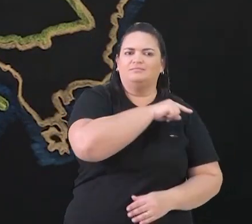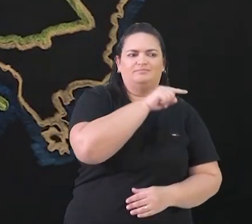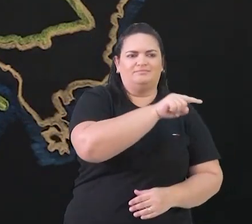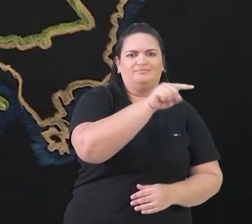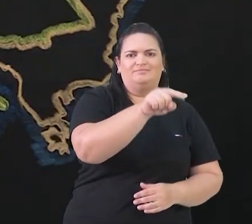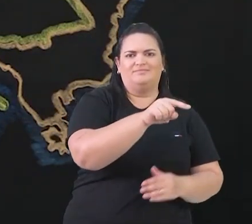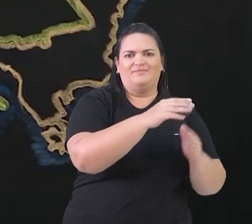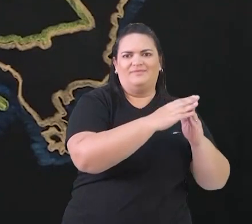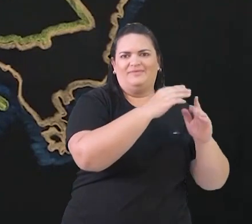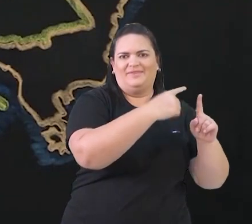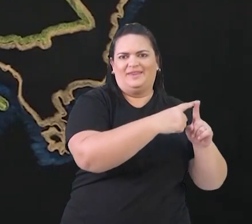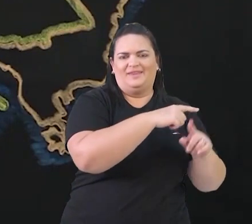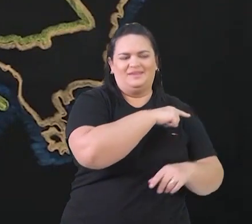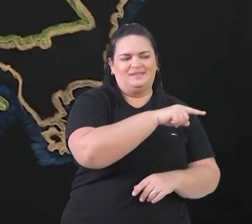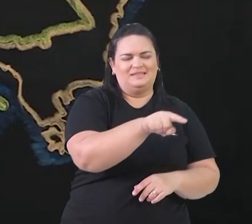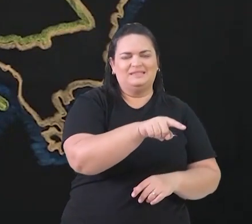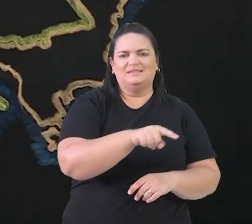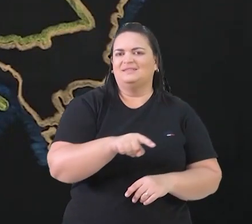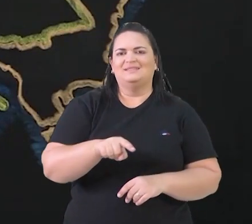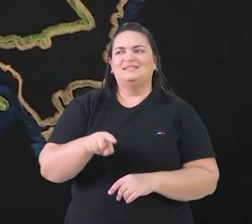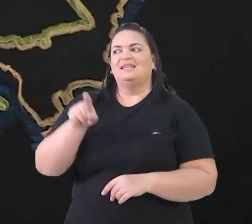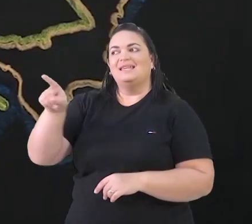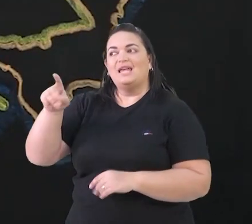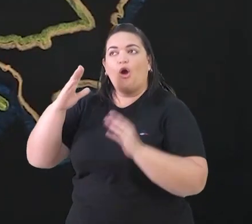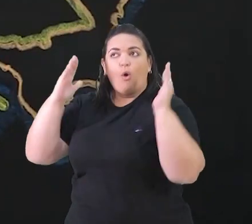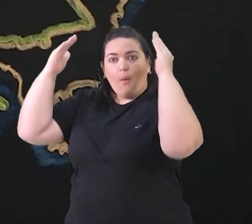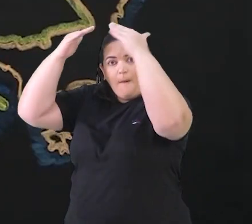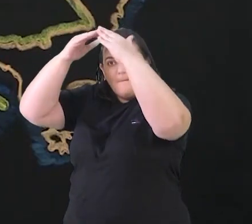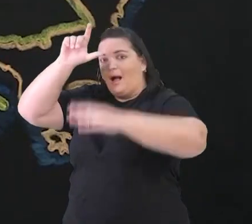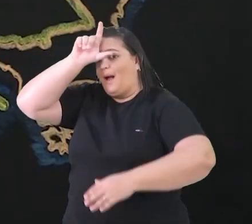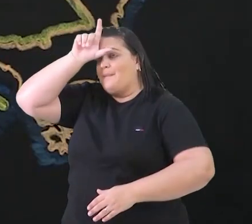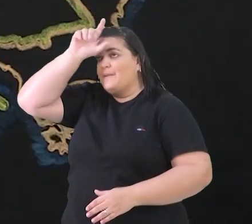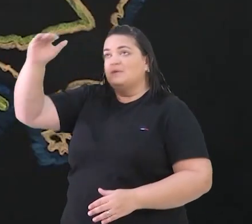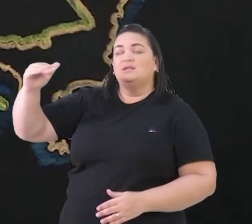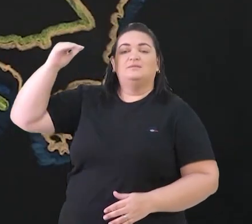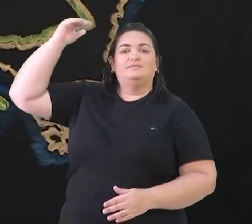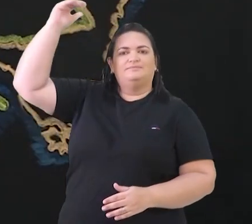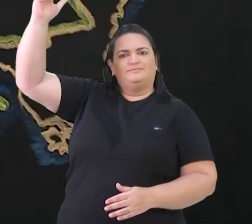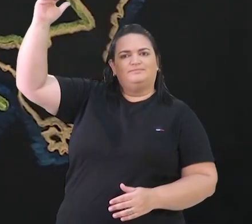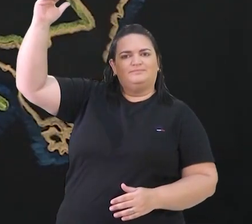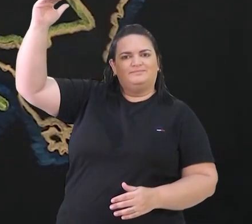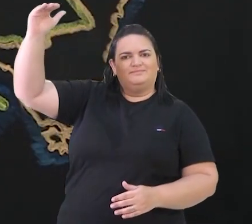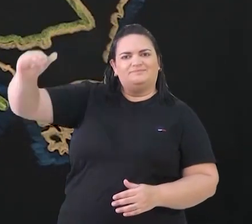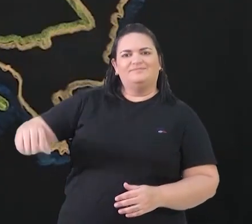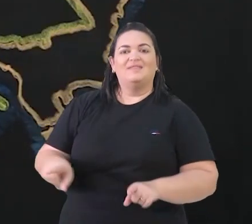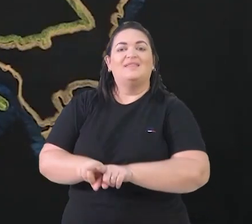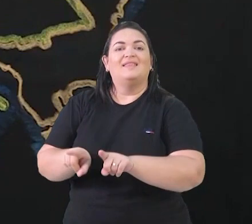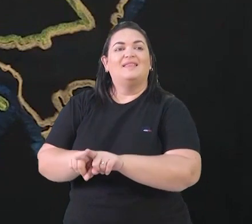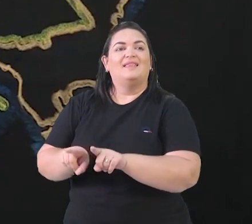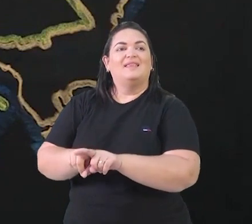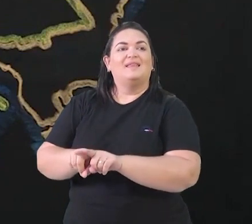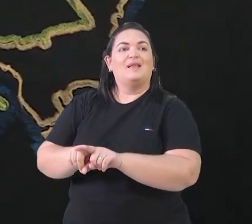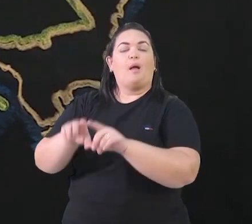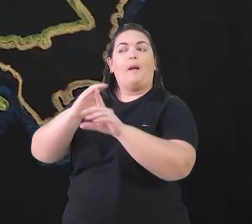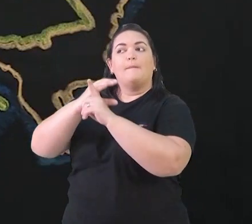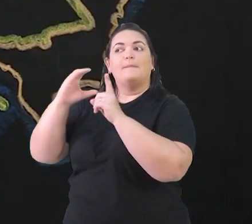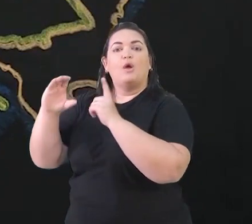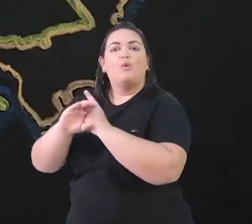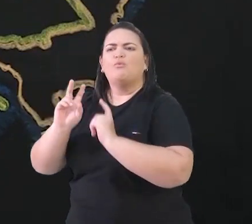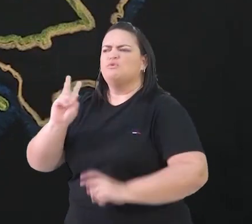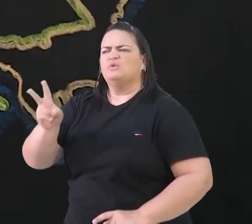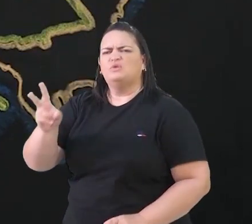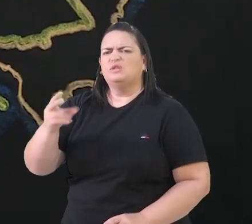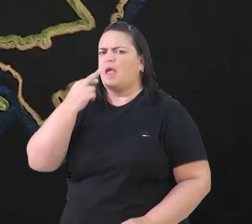Eles reafirmaram a autoridade do Papa e a ideia de que os cultos e a Bíblia deveriam ser em